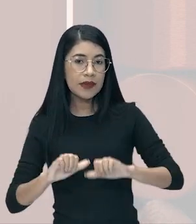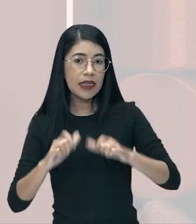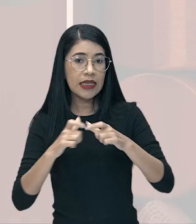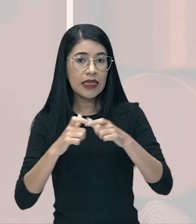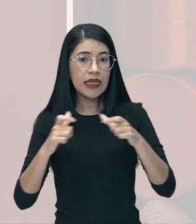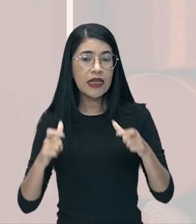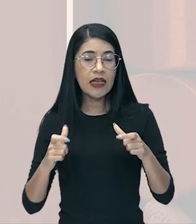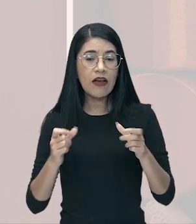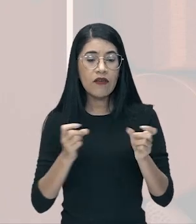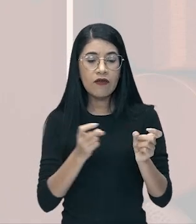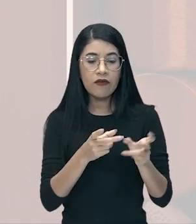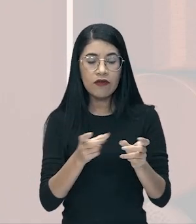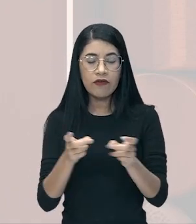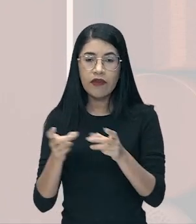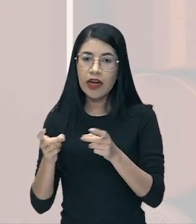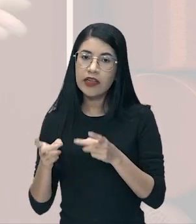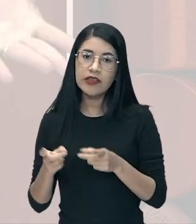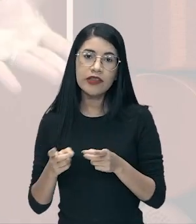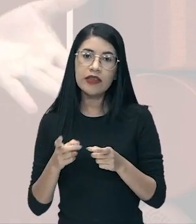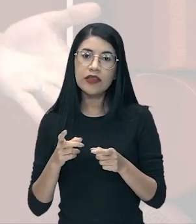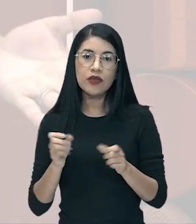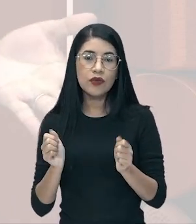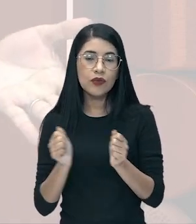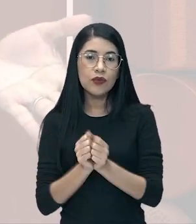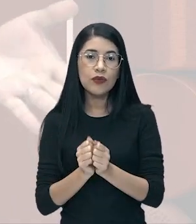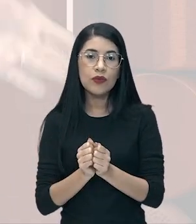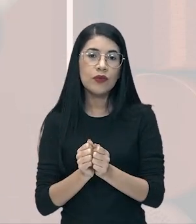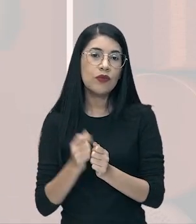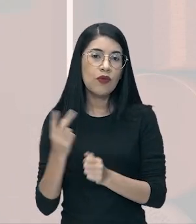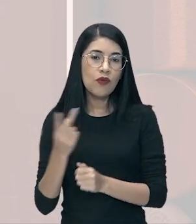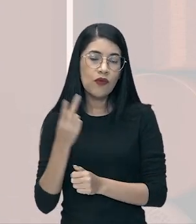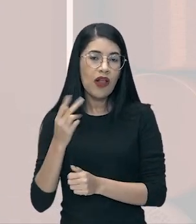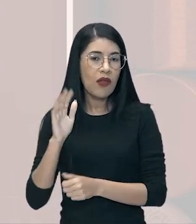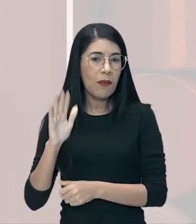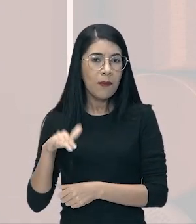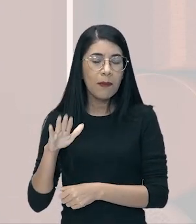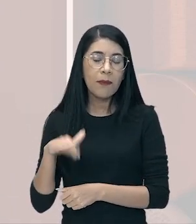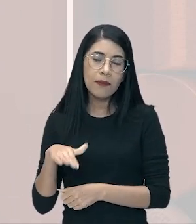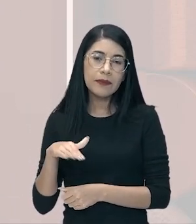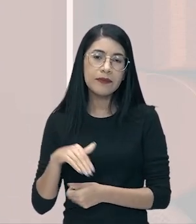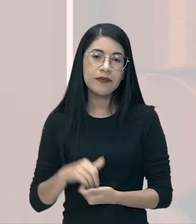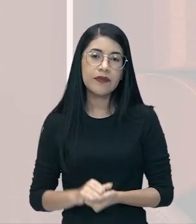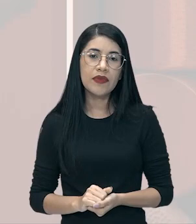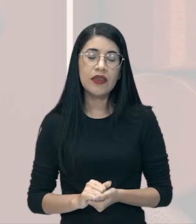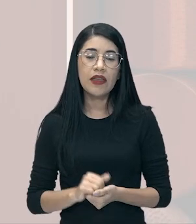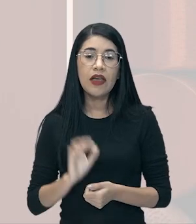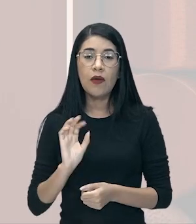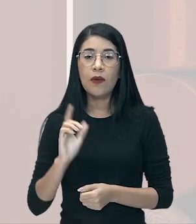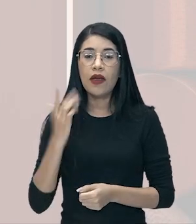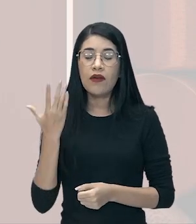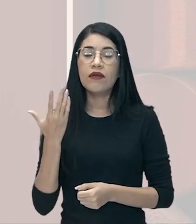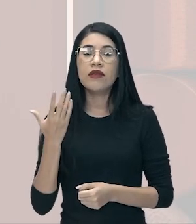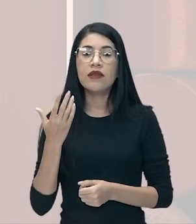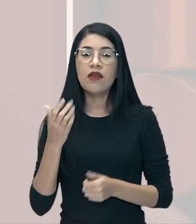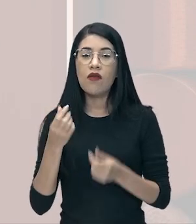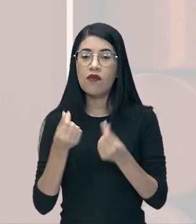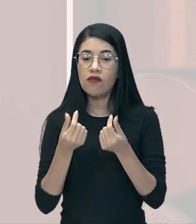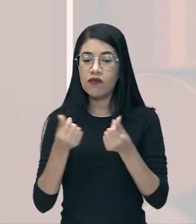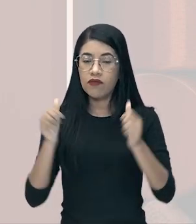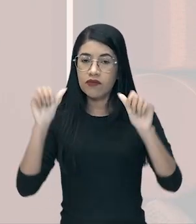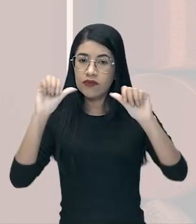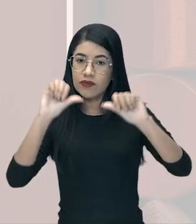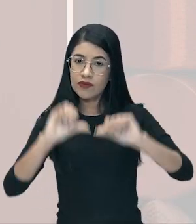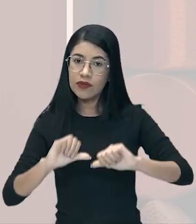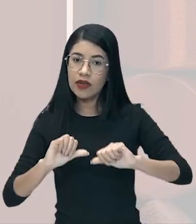ser vendidas ao mesmo tempo por preço de banana e isso vai gerar a queda da Bolsa de Valores, o